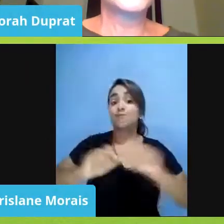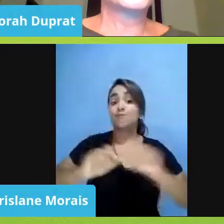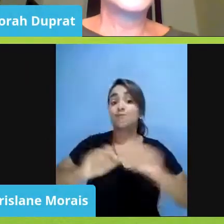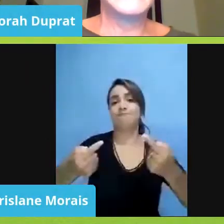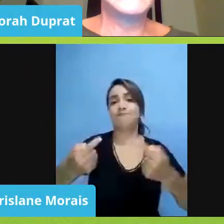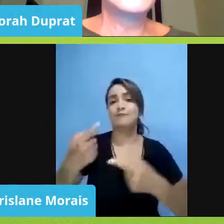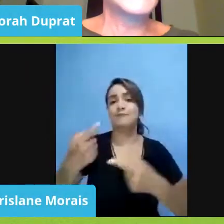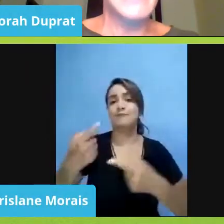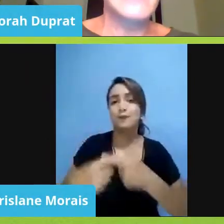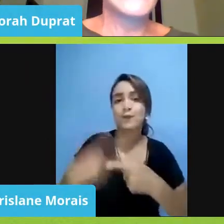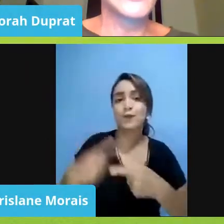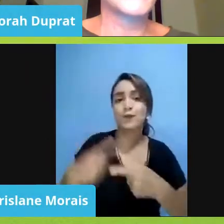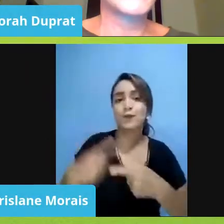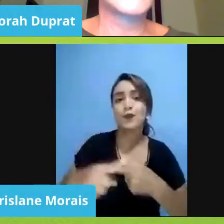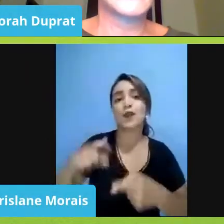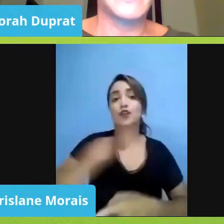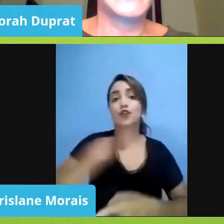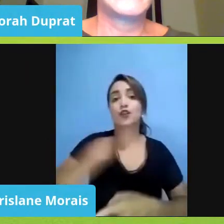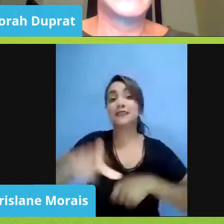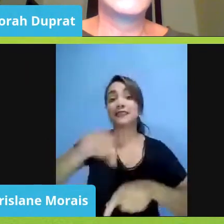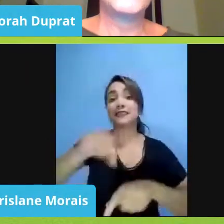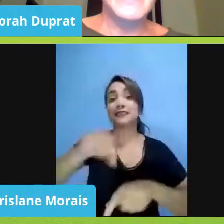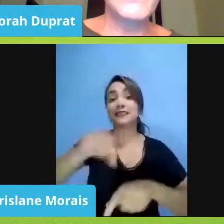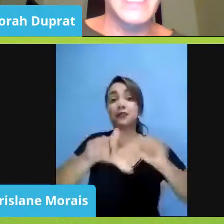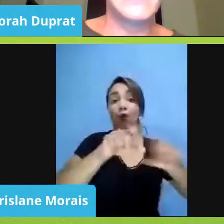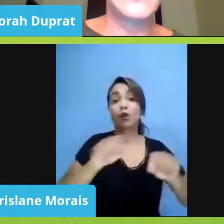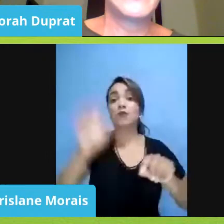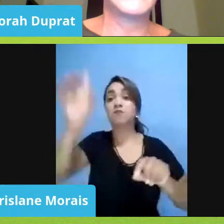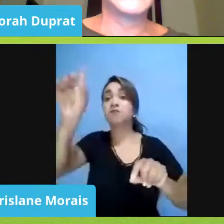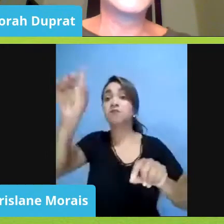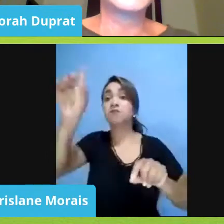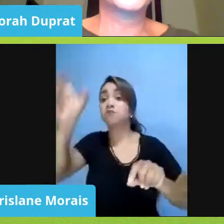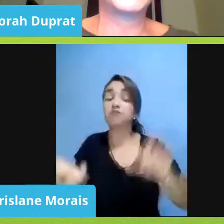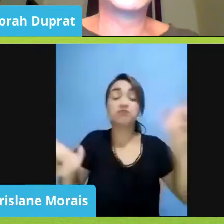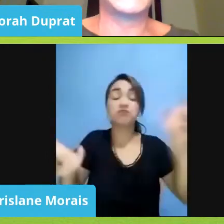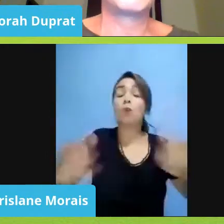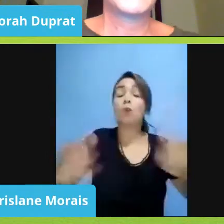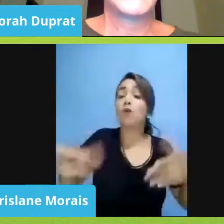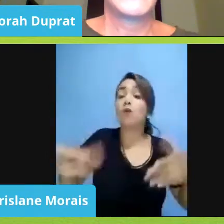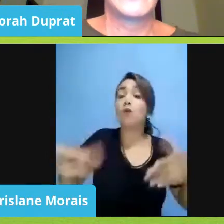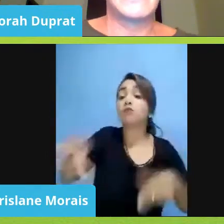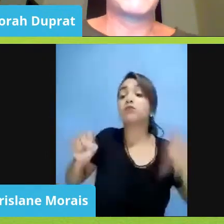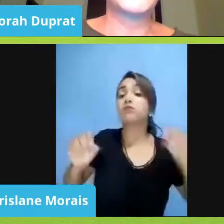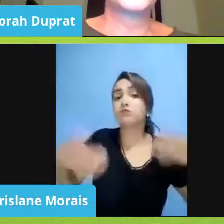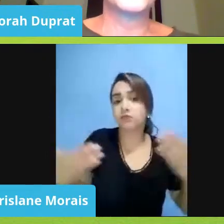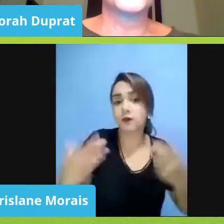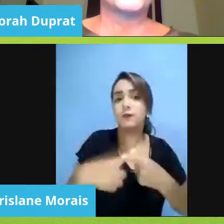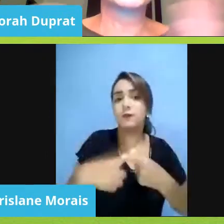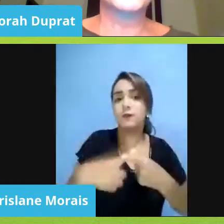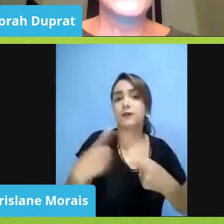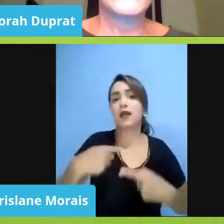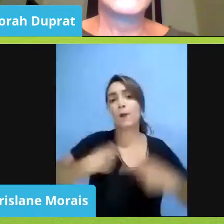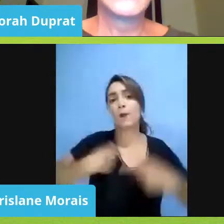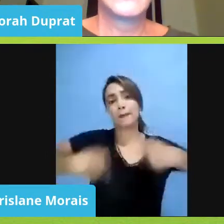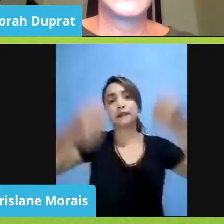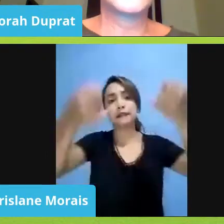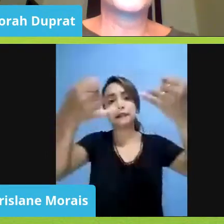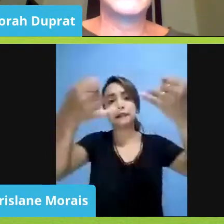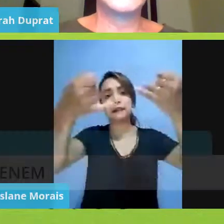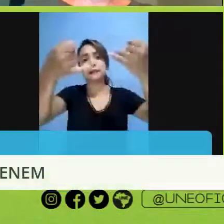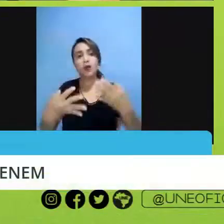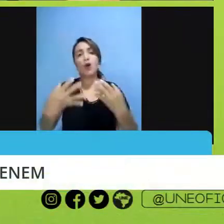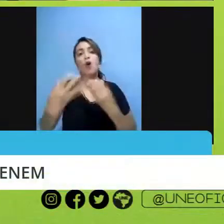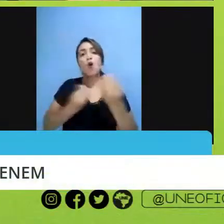vamos escolher de que lado nós vamos estar, né, o meu lado, e aí eu tenho que explicar, é, a partir de onde eu construo